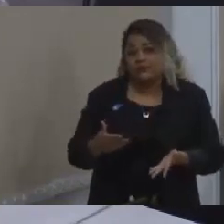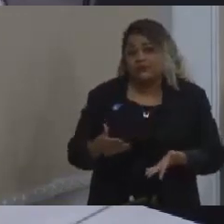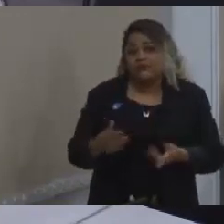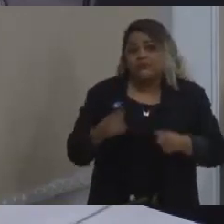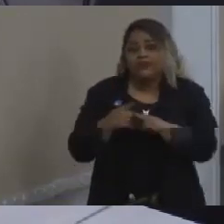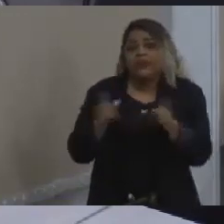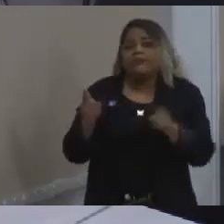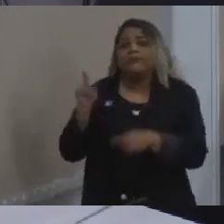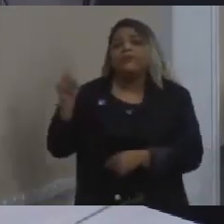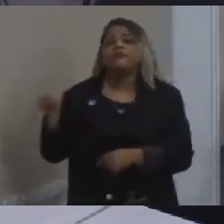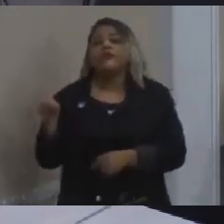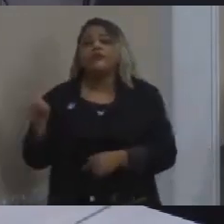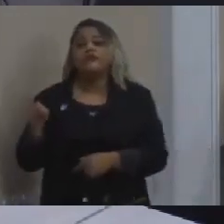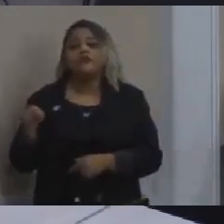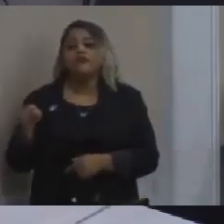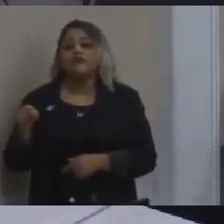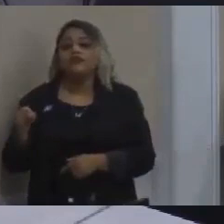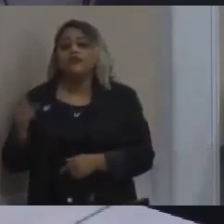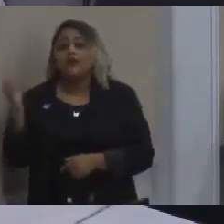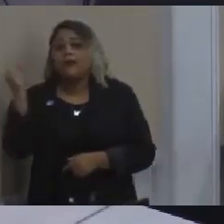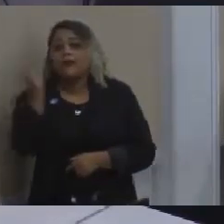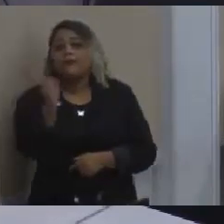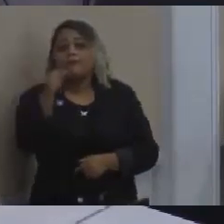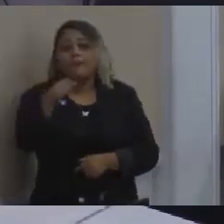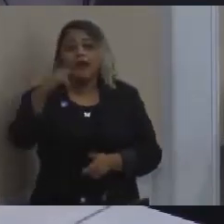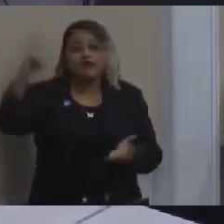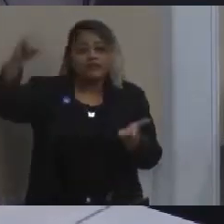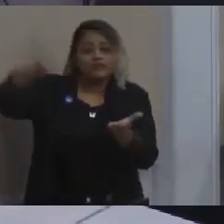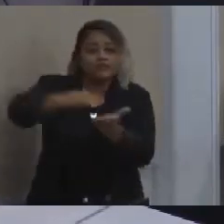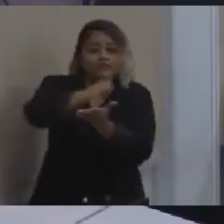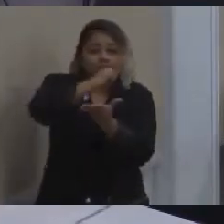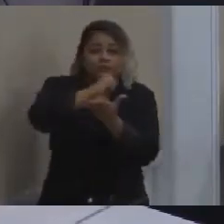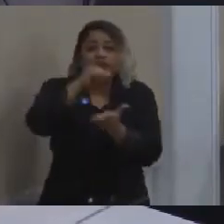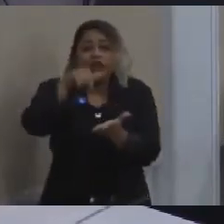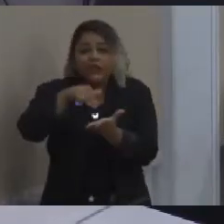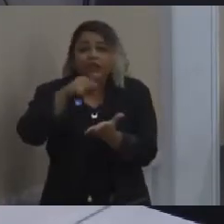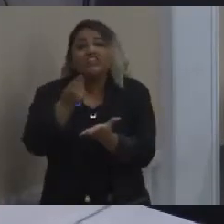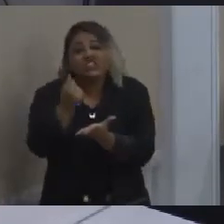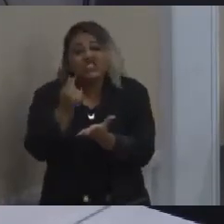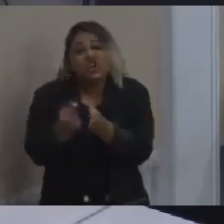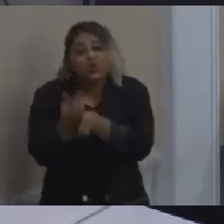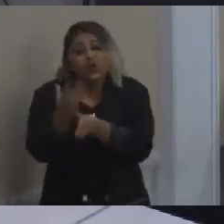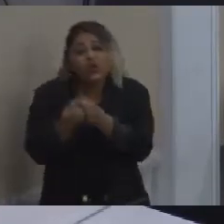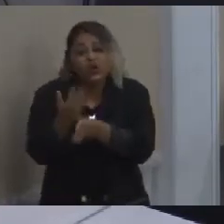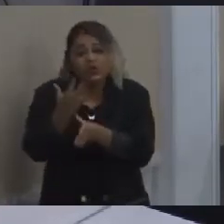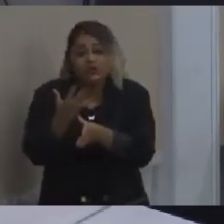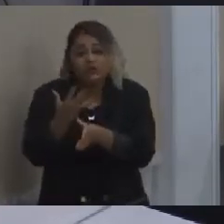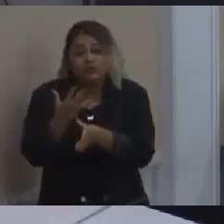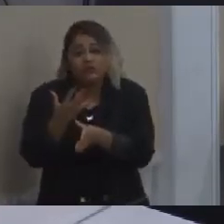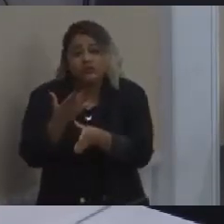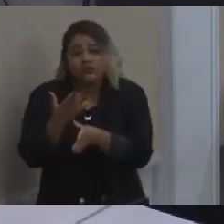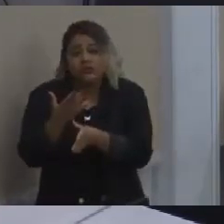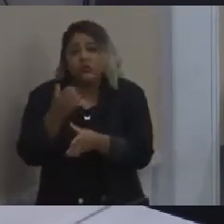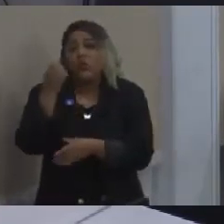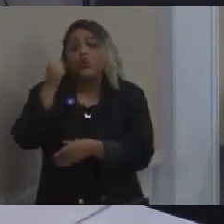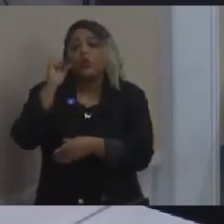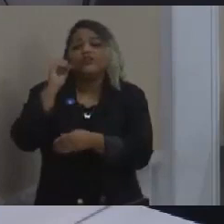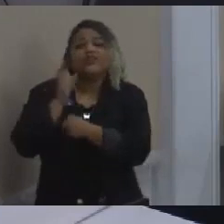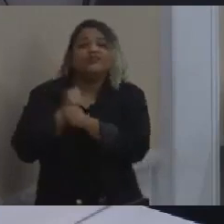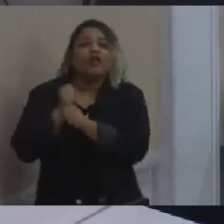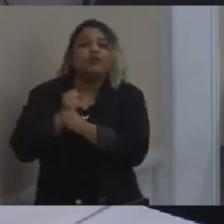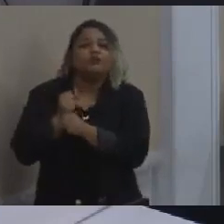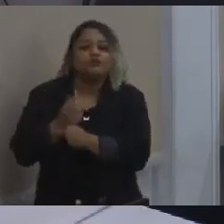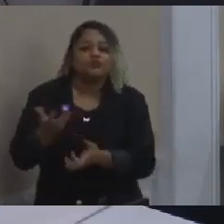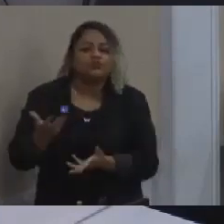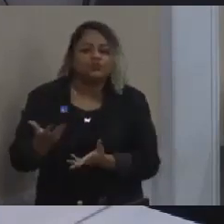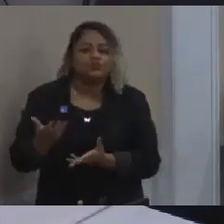vai lá e mata um equipamento econômico, é aeroporto, que está lá estabelecido há 80 anos, só porque tem uma terraplanagem lá, mas quanto de dinheiro